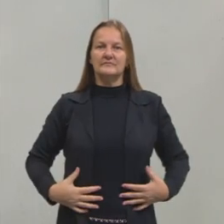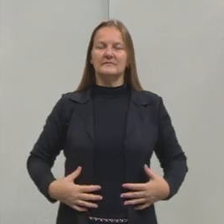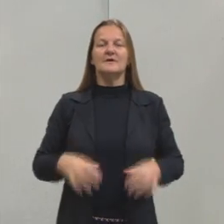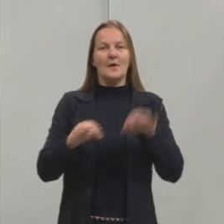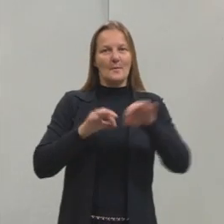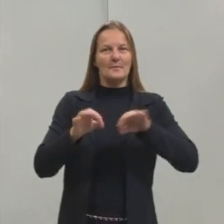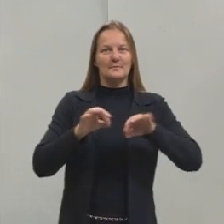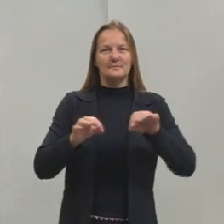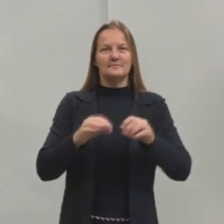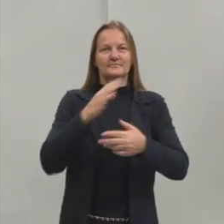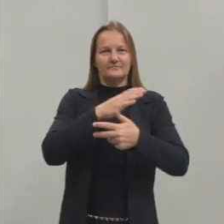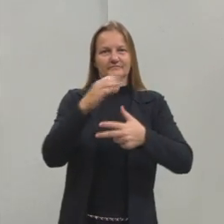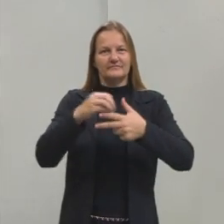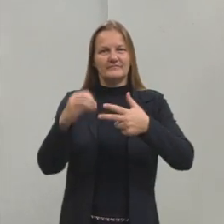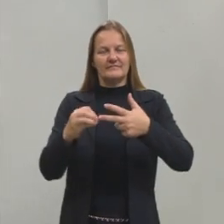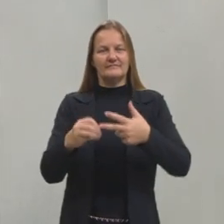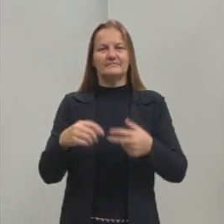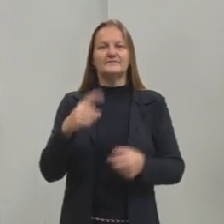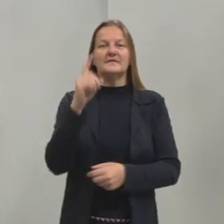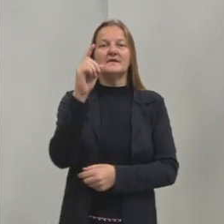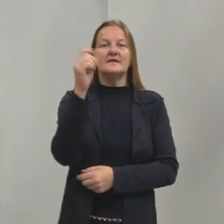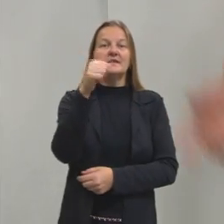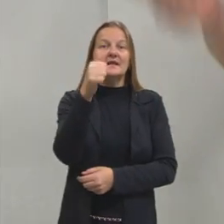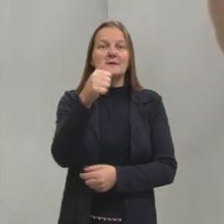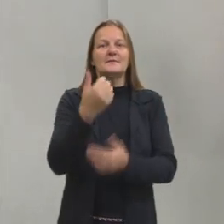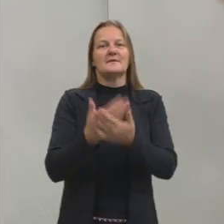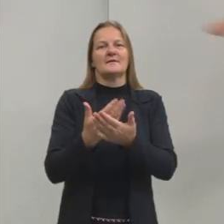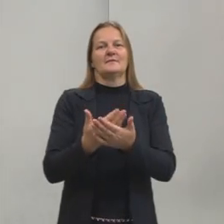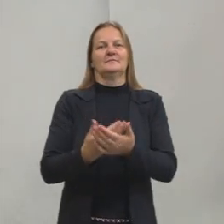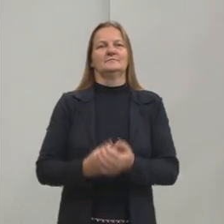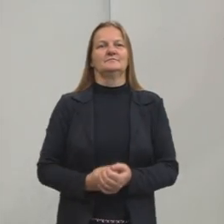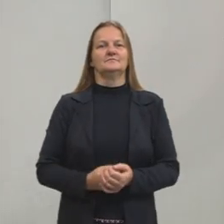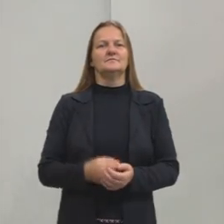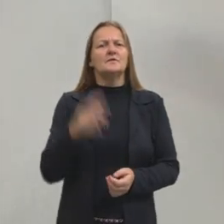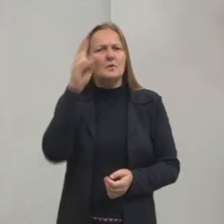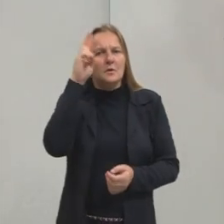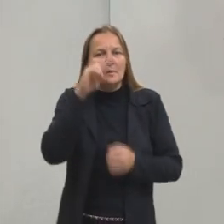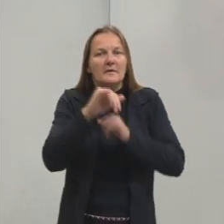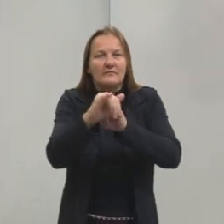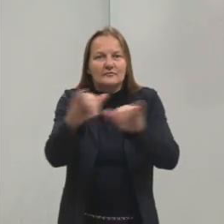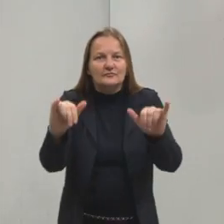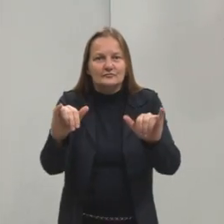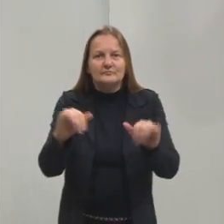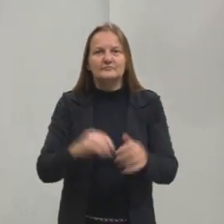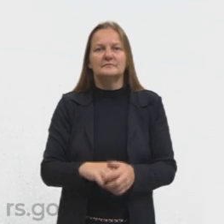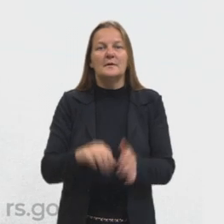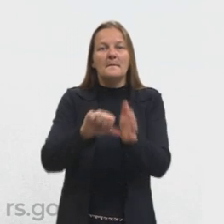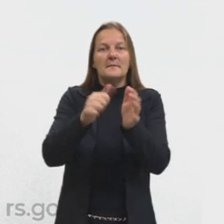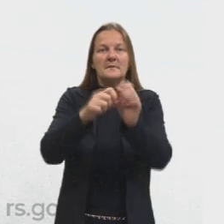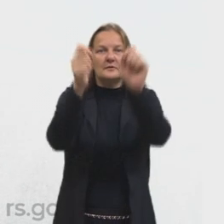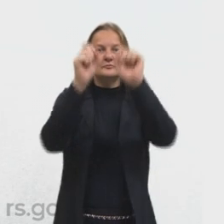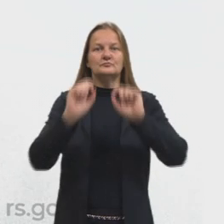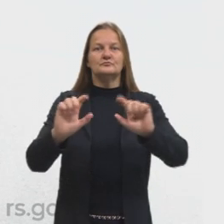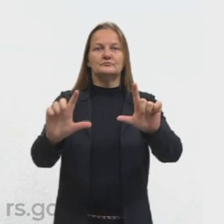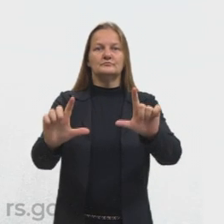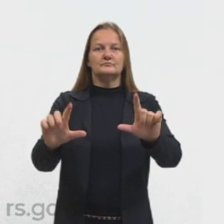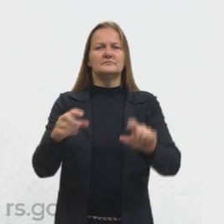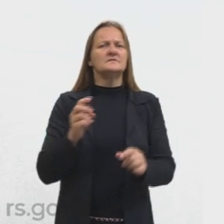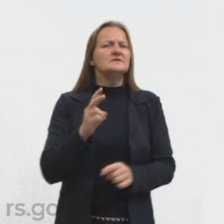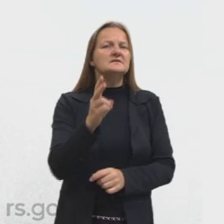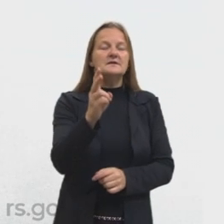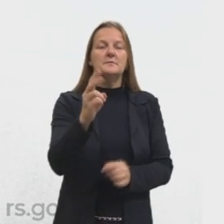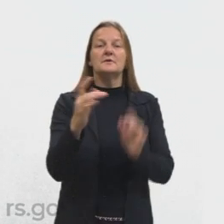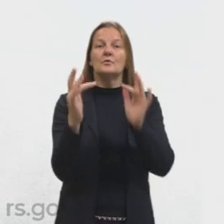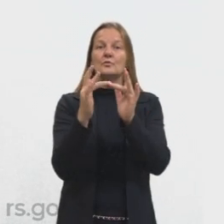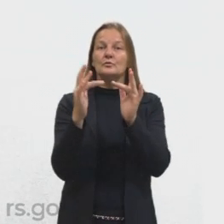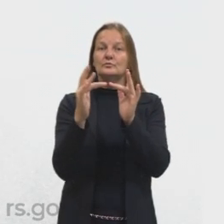trabalhar com vocês, então, a nossa décima primeira aula. Quero lembrá-los que aqui no meu primeiro slide eu sempre coloco para vocês